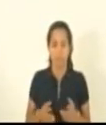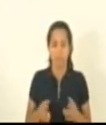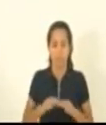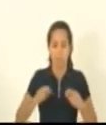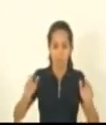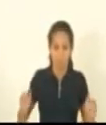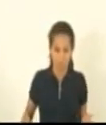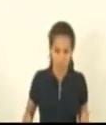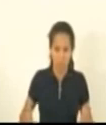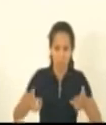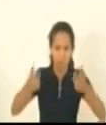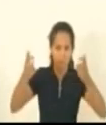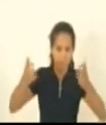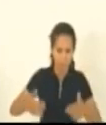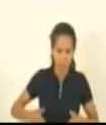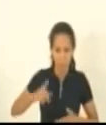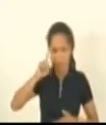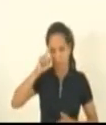promulgação